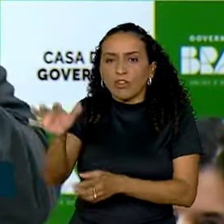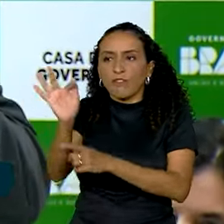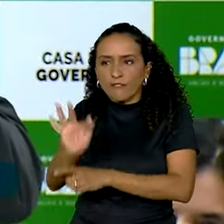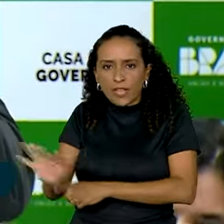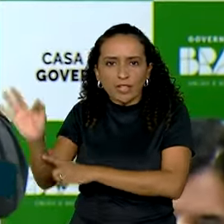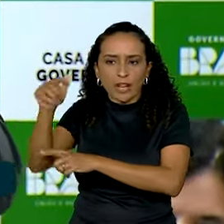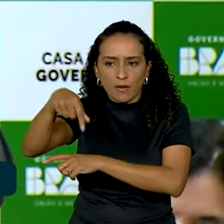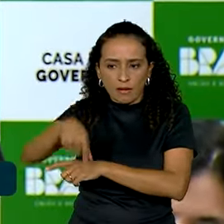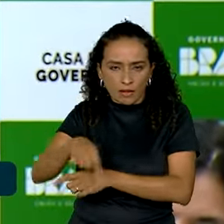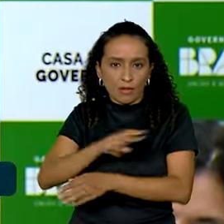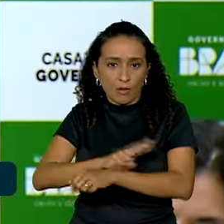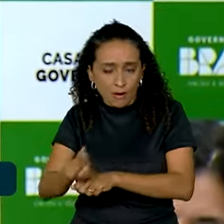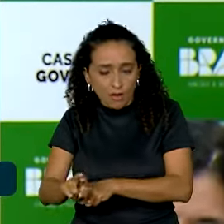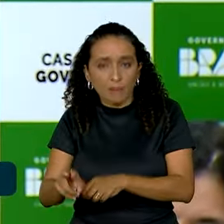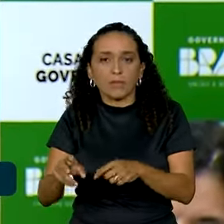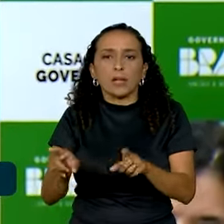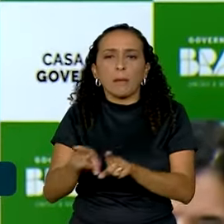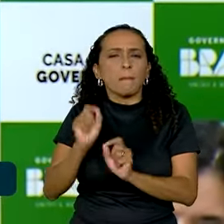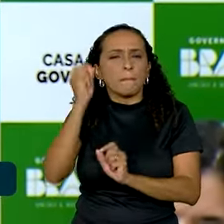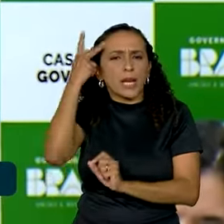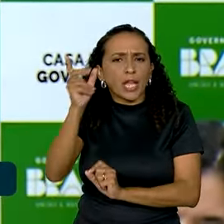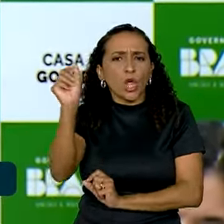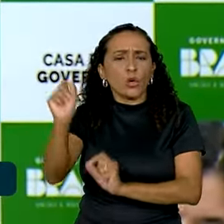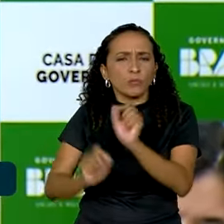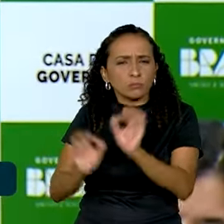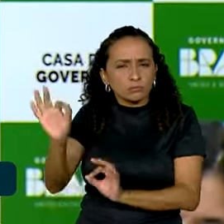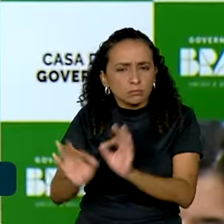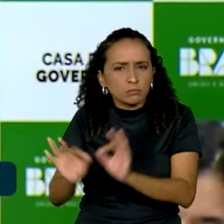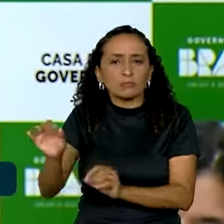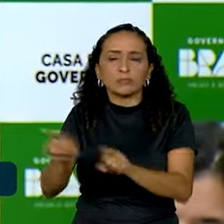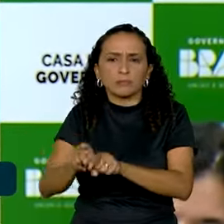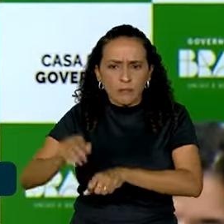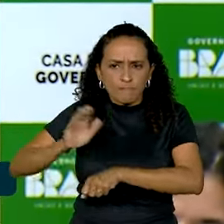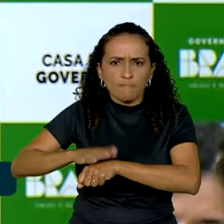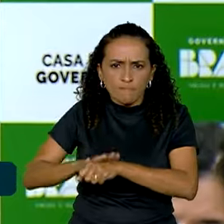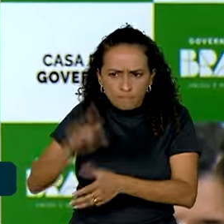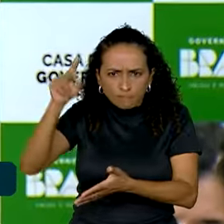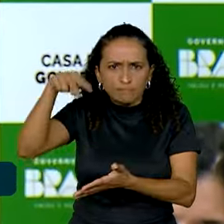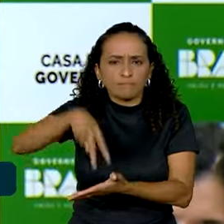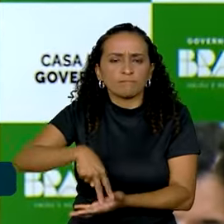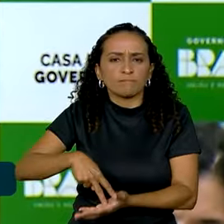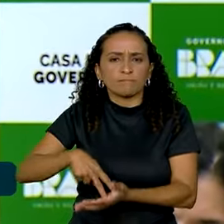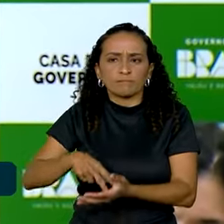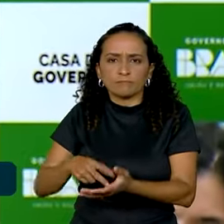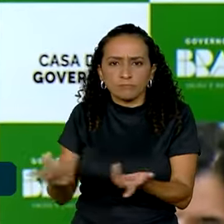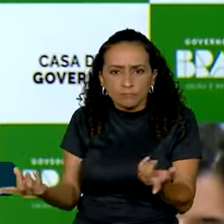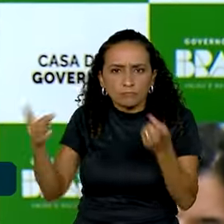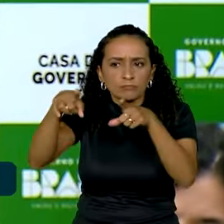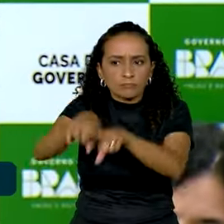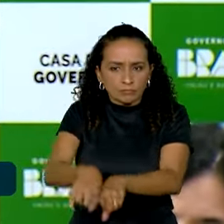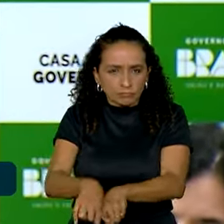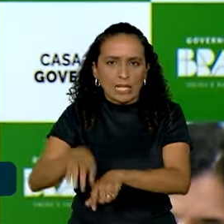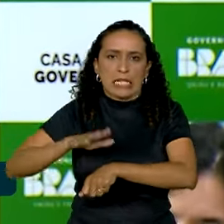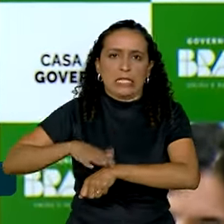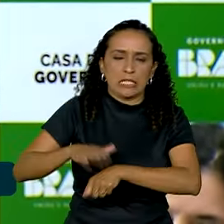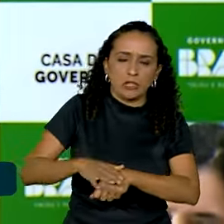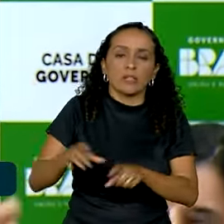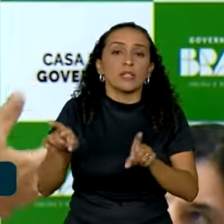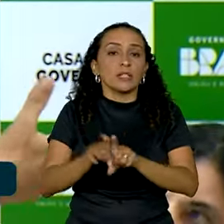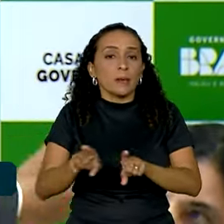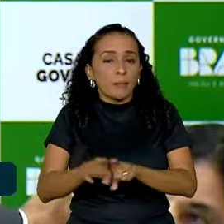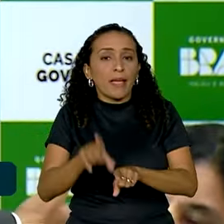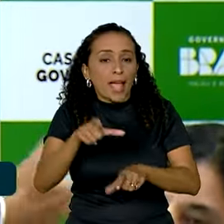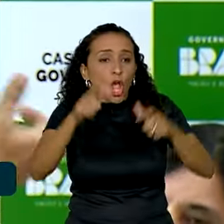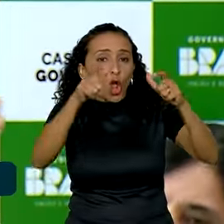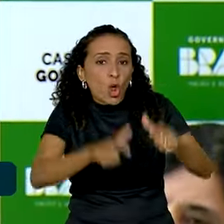Roraima para organizar, planejar e executar de forma integrada as ações, mas também será um